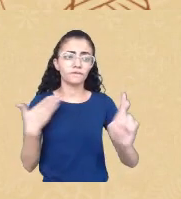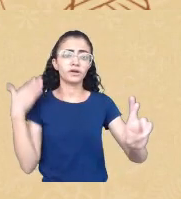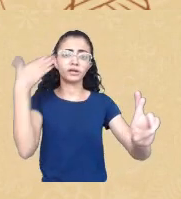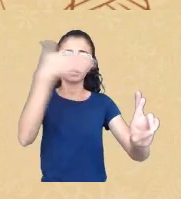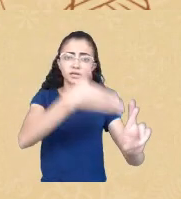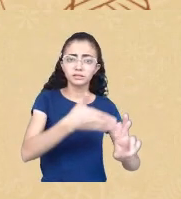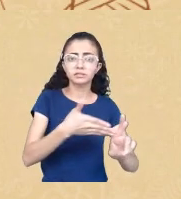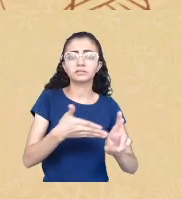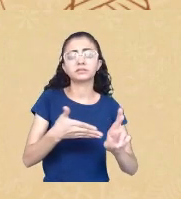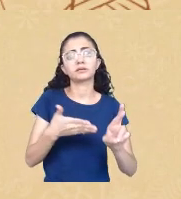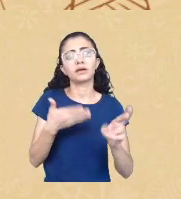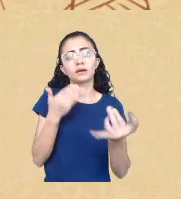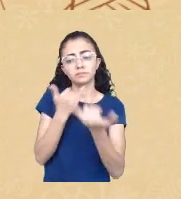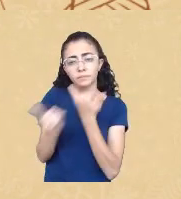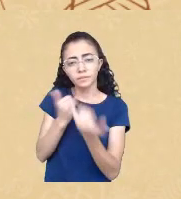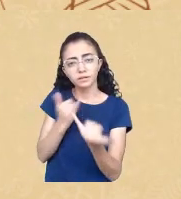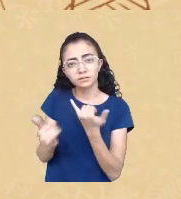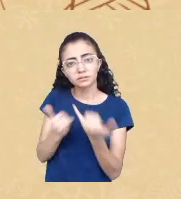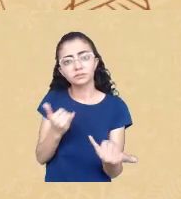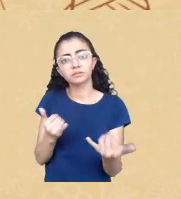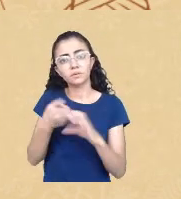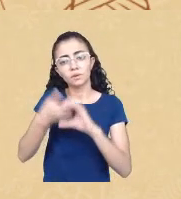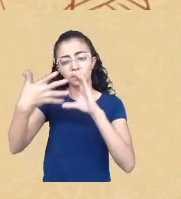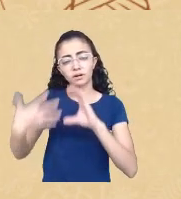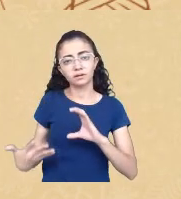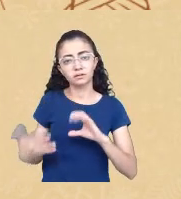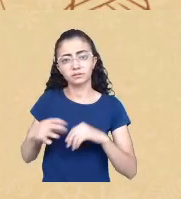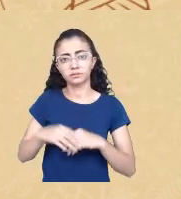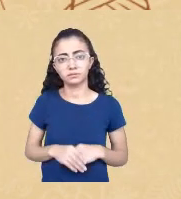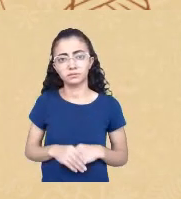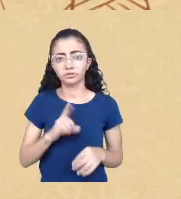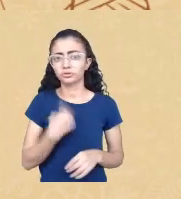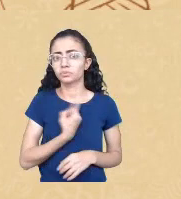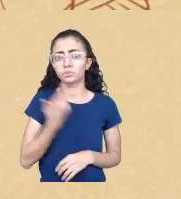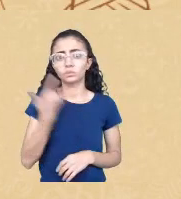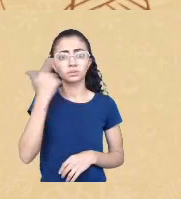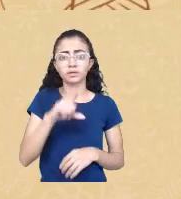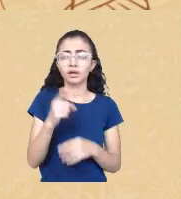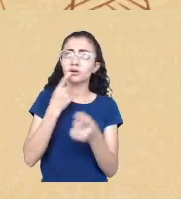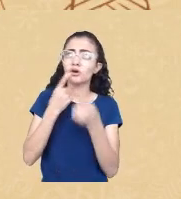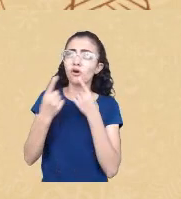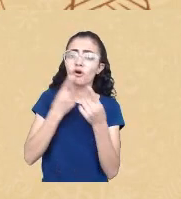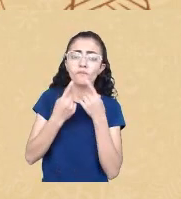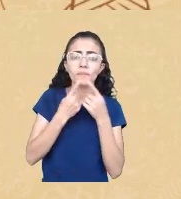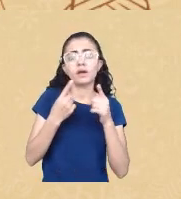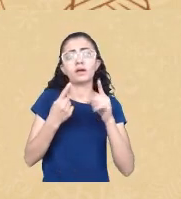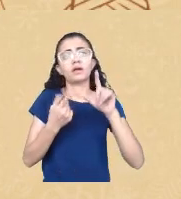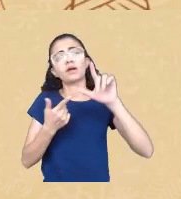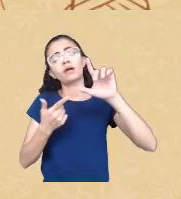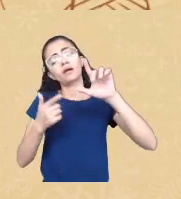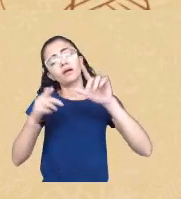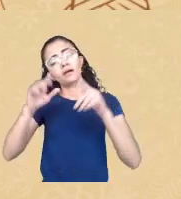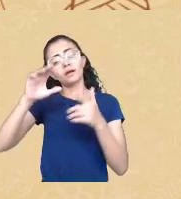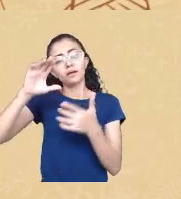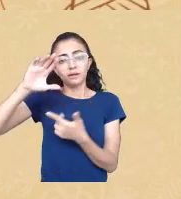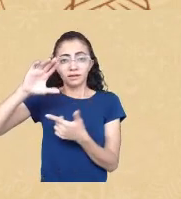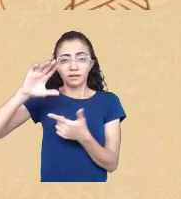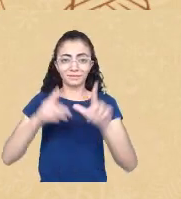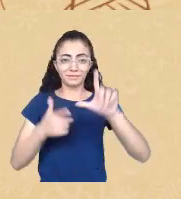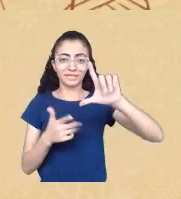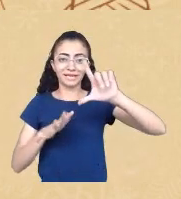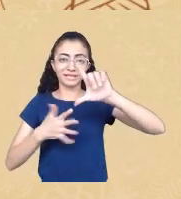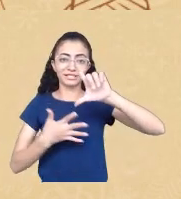nem diálogo com a América Latina nós ainda estamos na colonialidade do